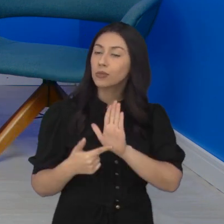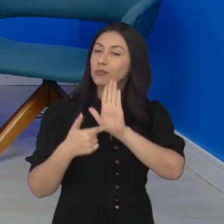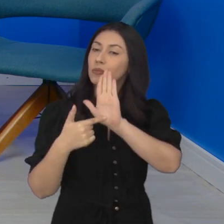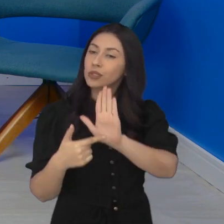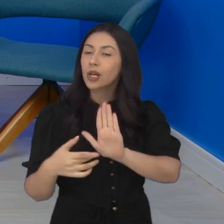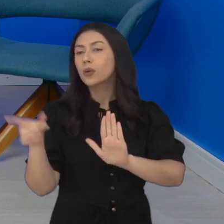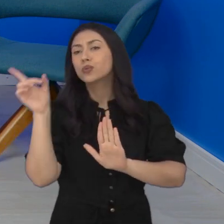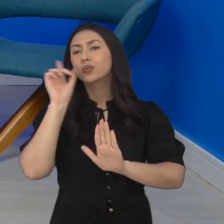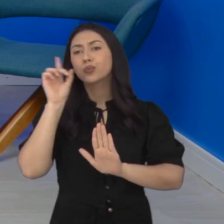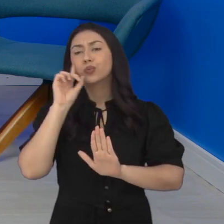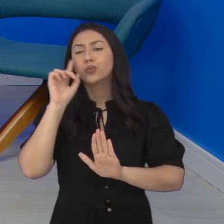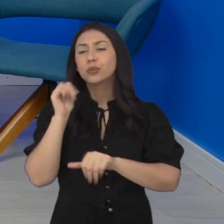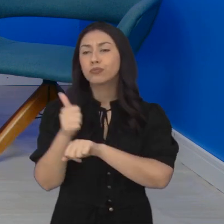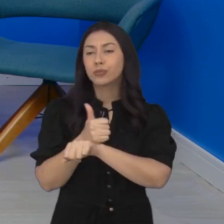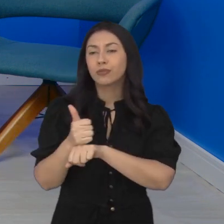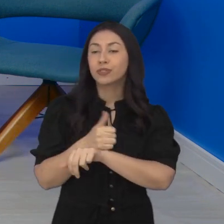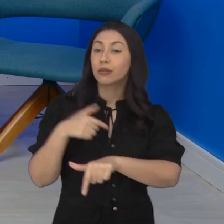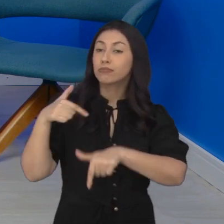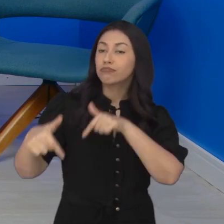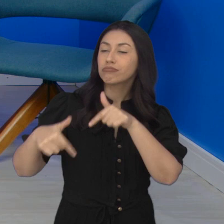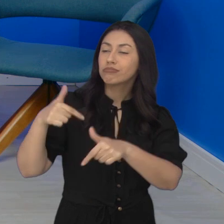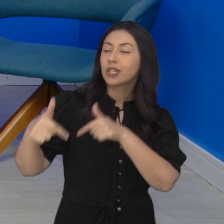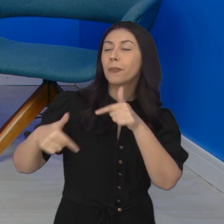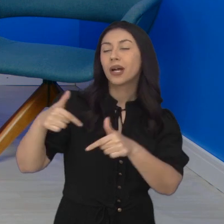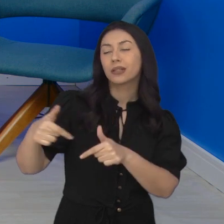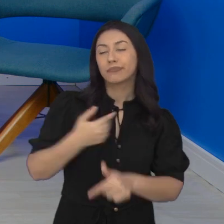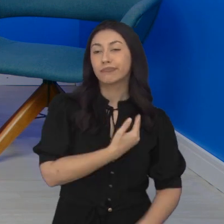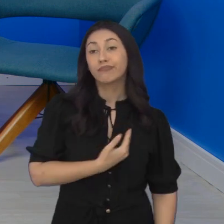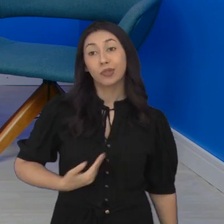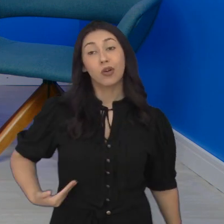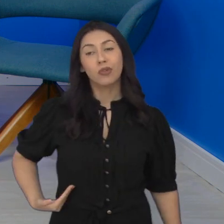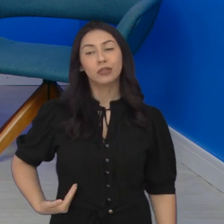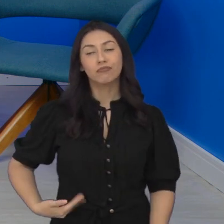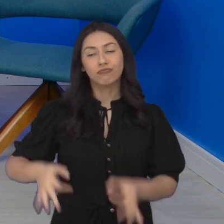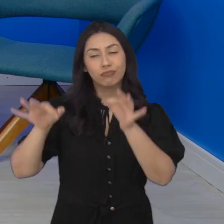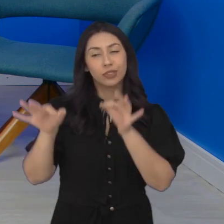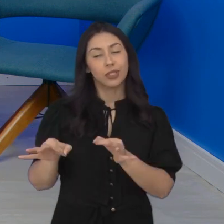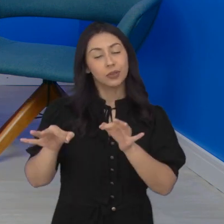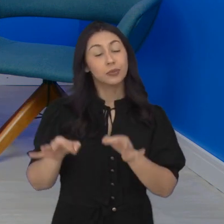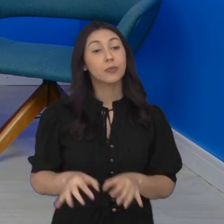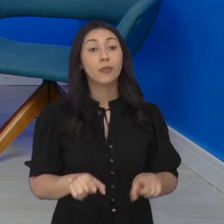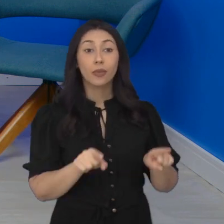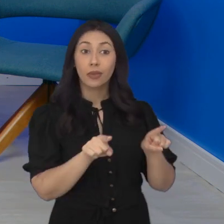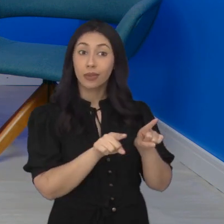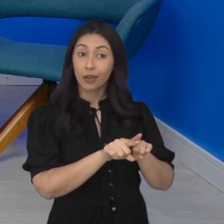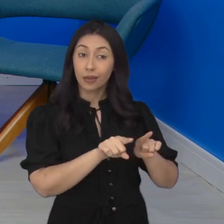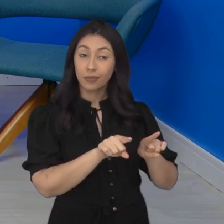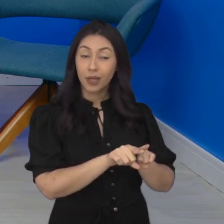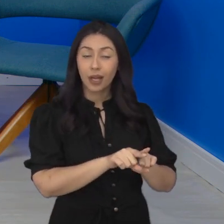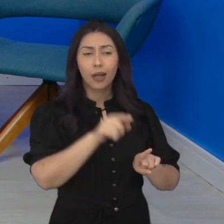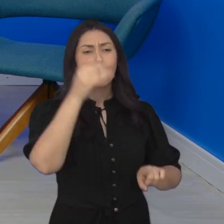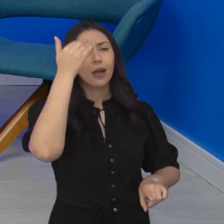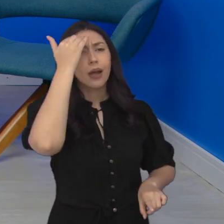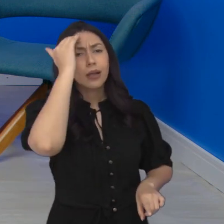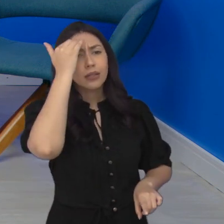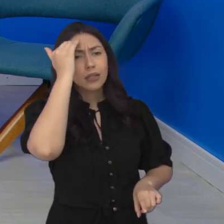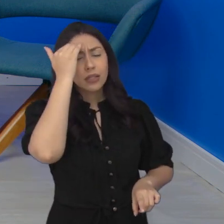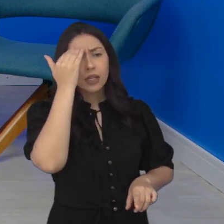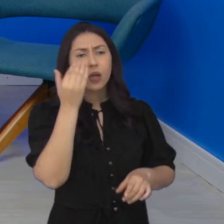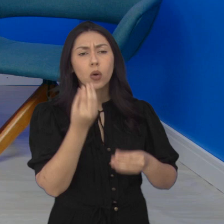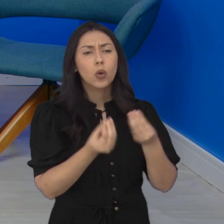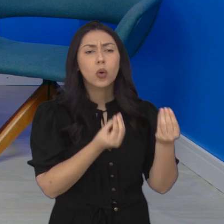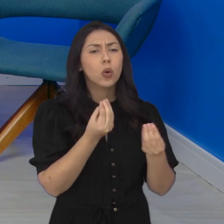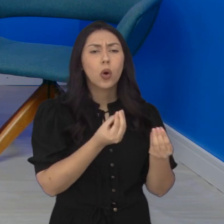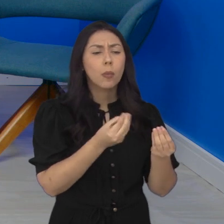um pouco mais da rotina desses profissionais que trabalham para o funcionamento adequado do poder público. E também, né Marina, vamos entender